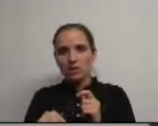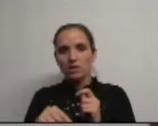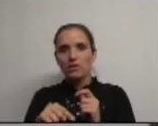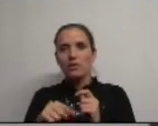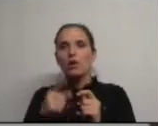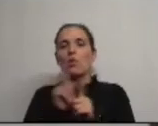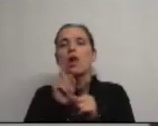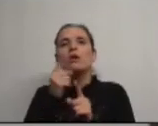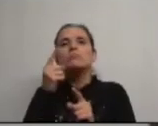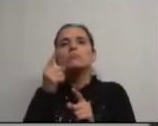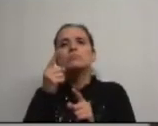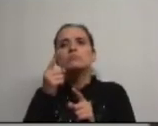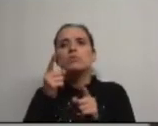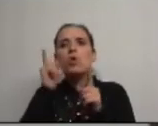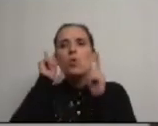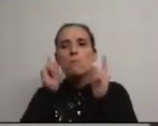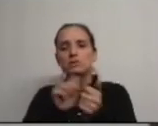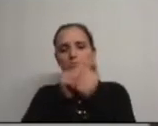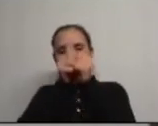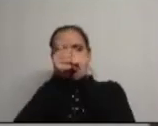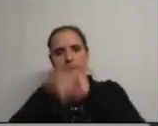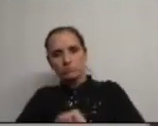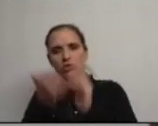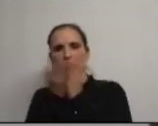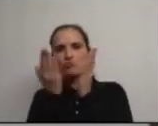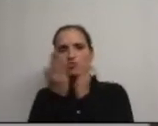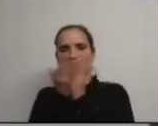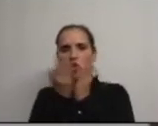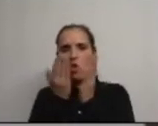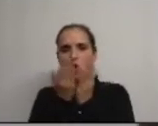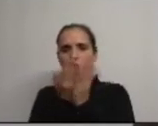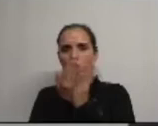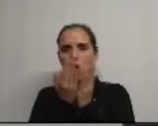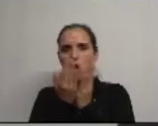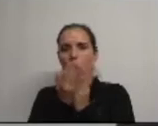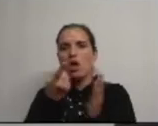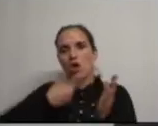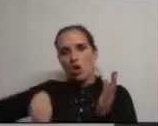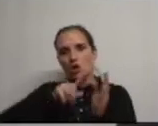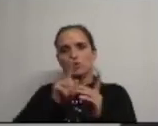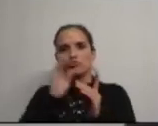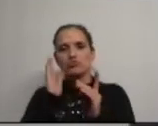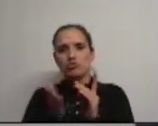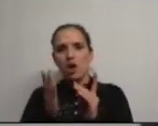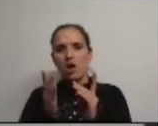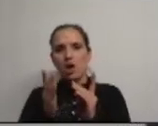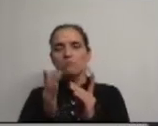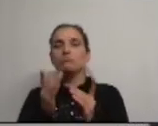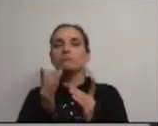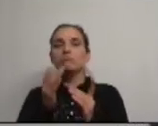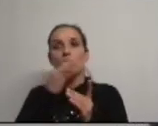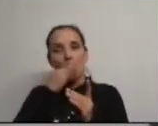chamada municipalização da educação e nós, que lançámos o desafio ao Sr.